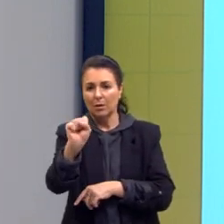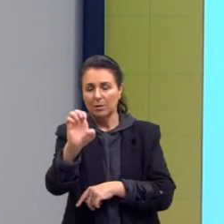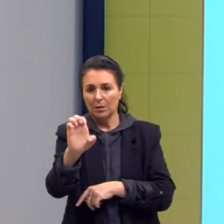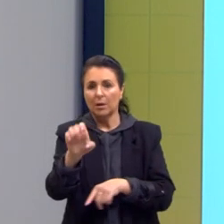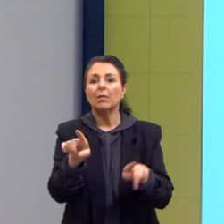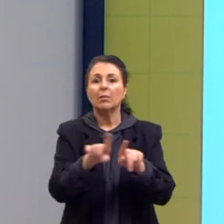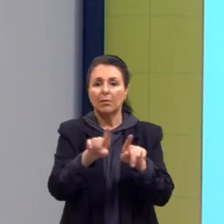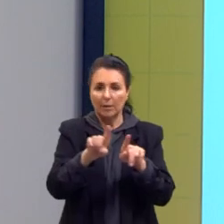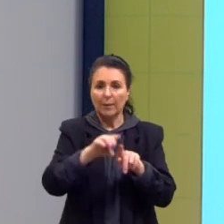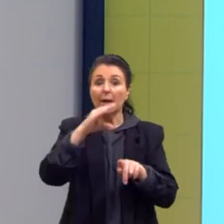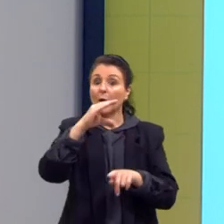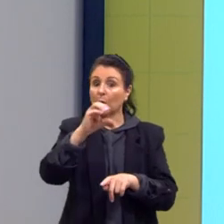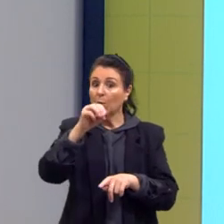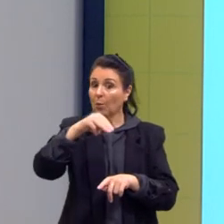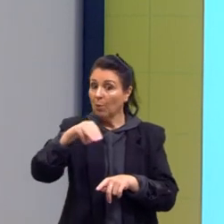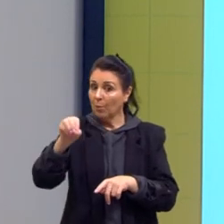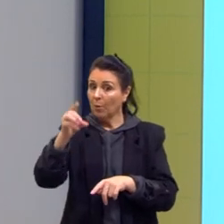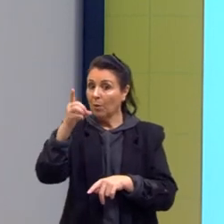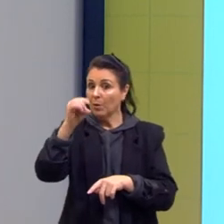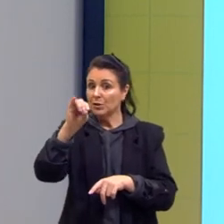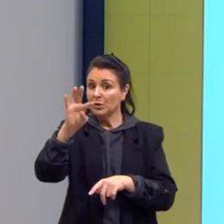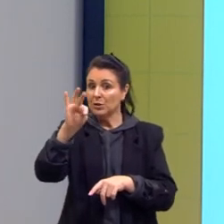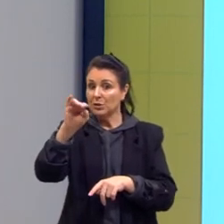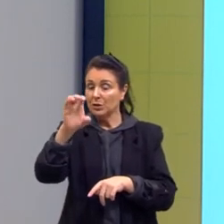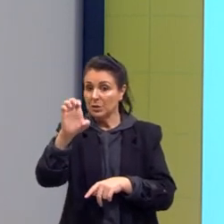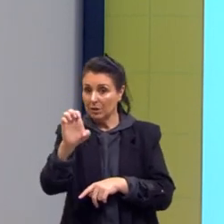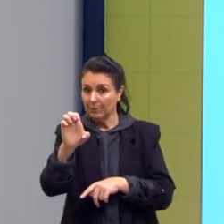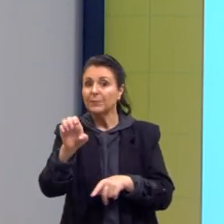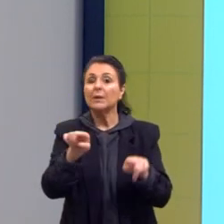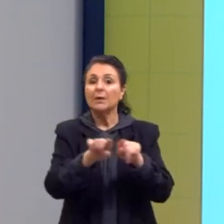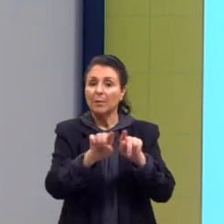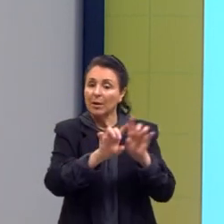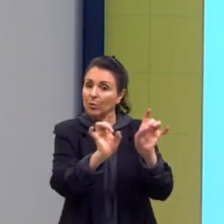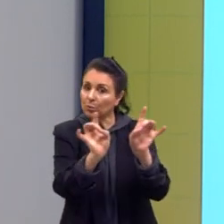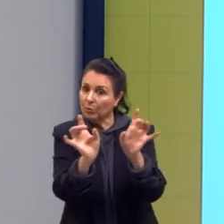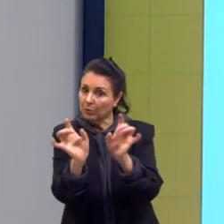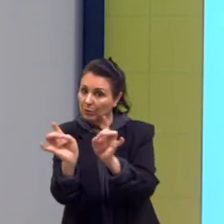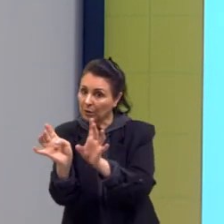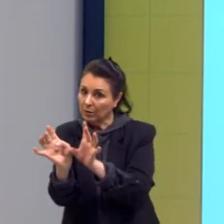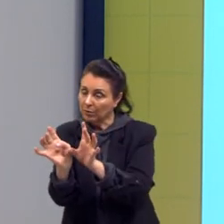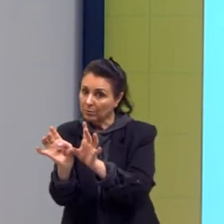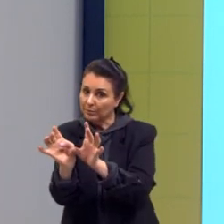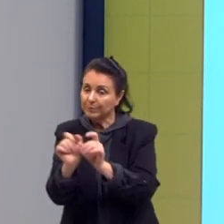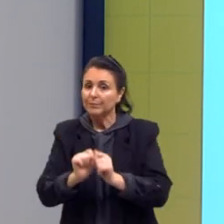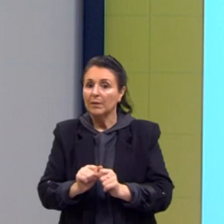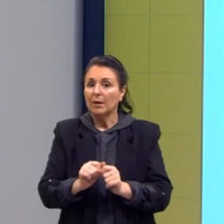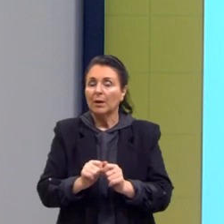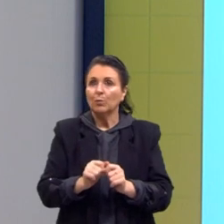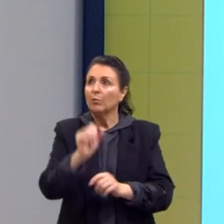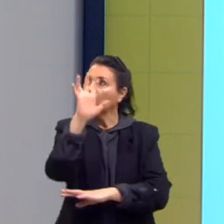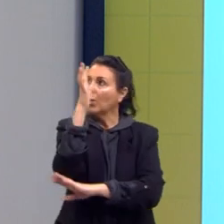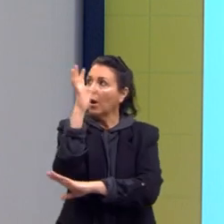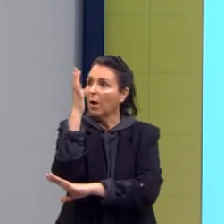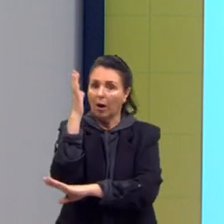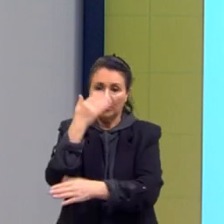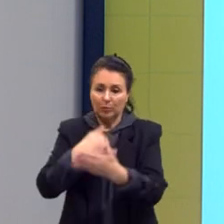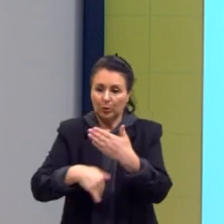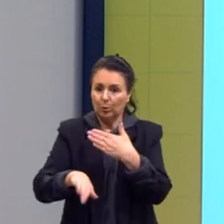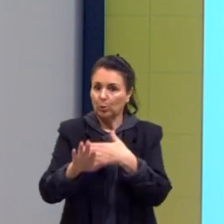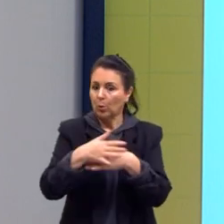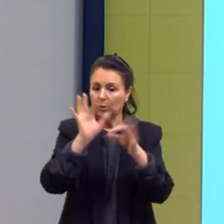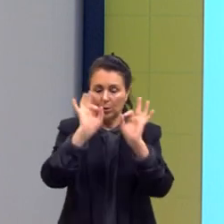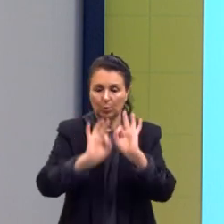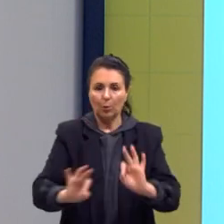commodity, celulose, tu vende ali a, ou a, a árvore inteira, ou algumas